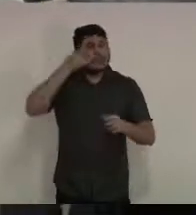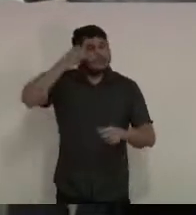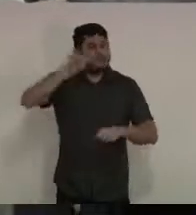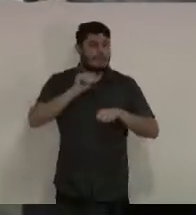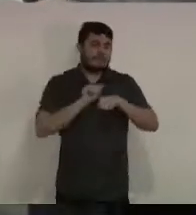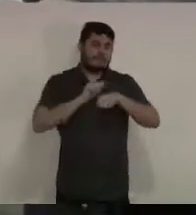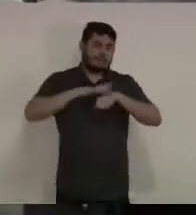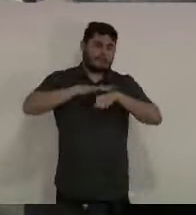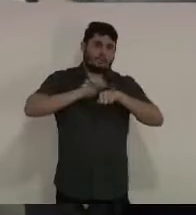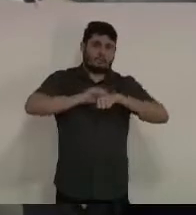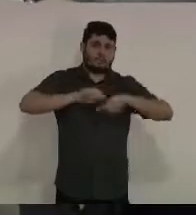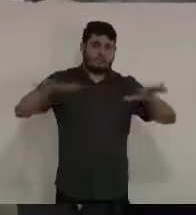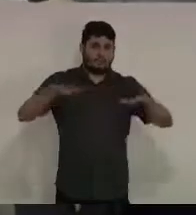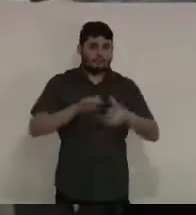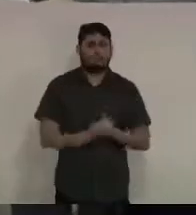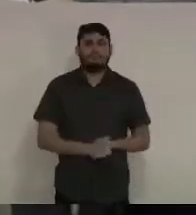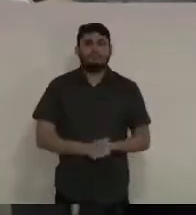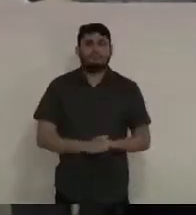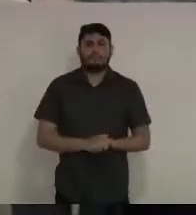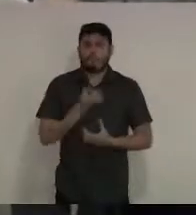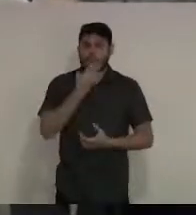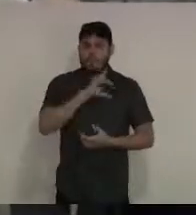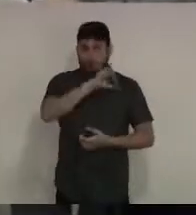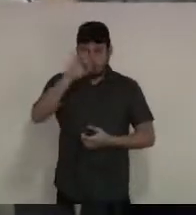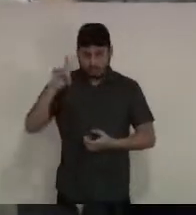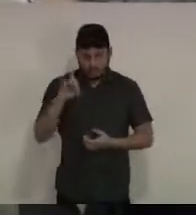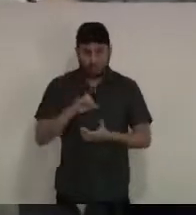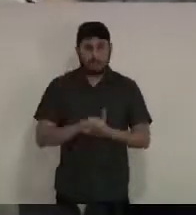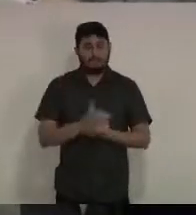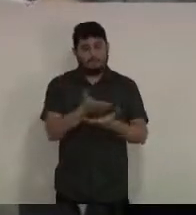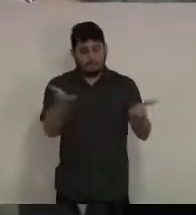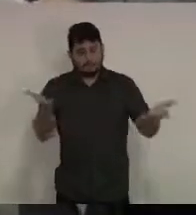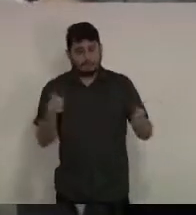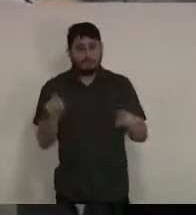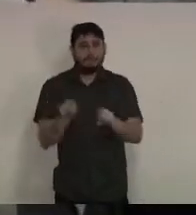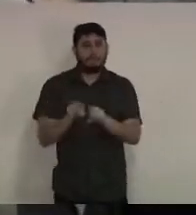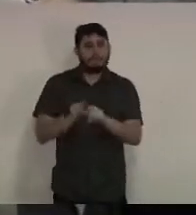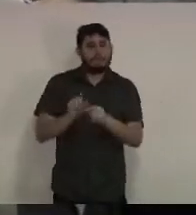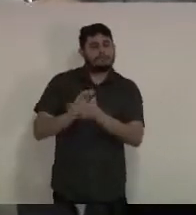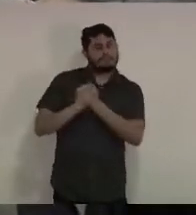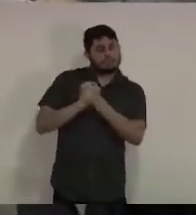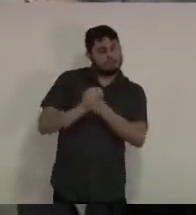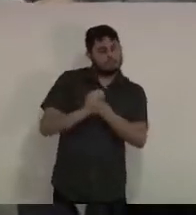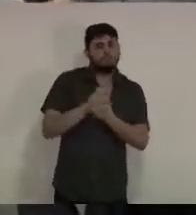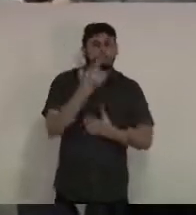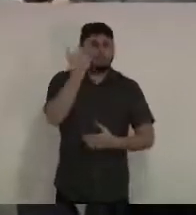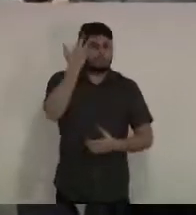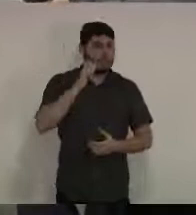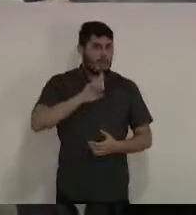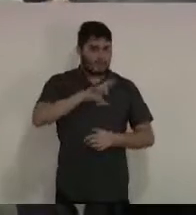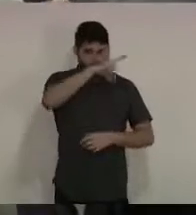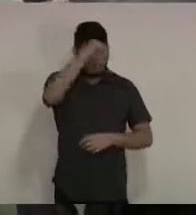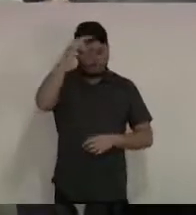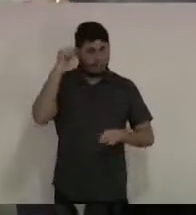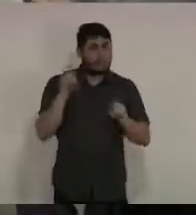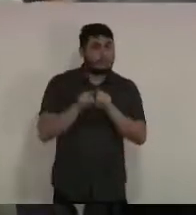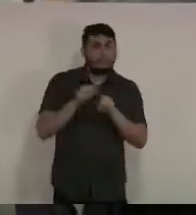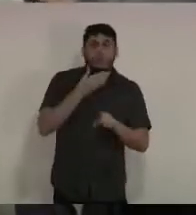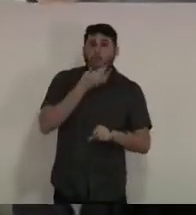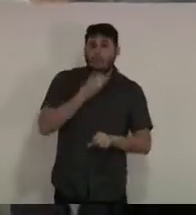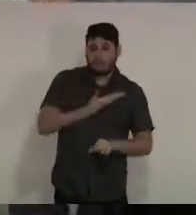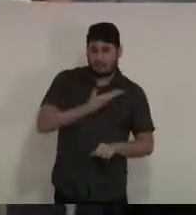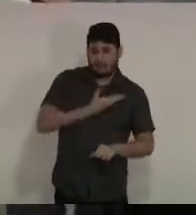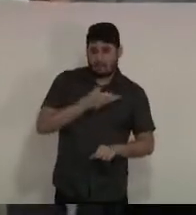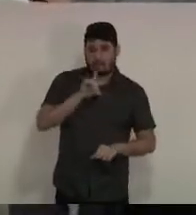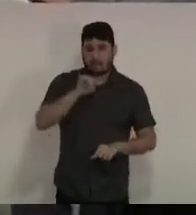Bom dia a todos e todas. Saudar a prefeita e o nosso colega secretário Diogo. E a primeira